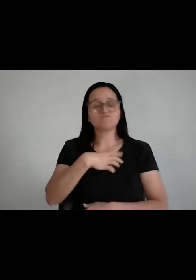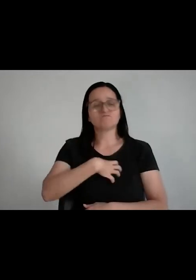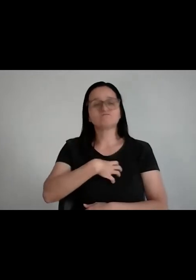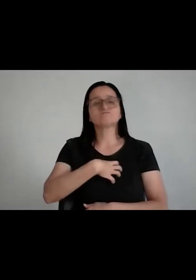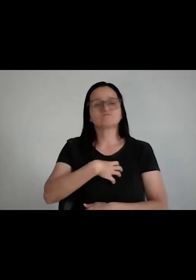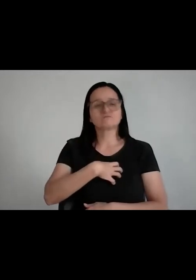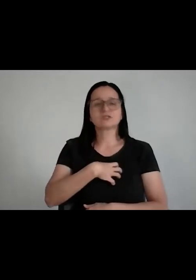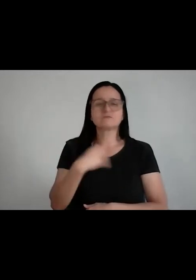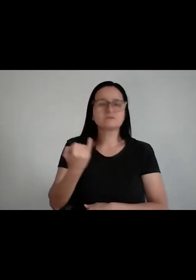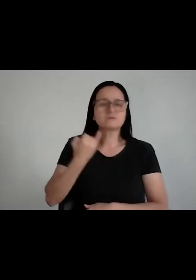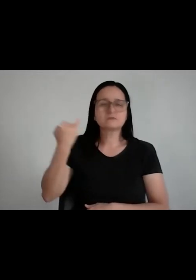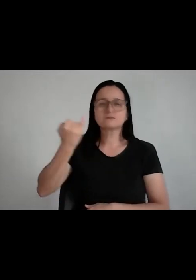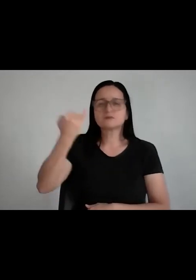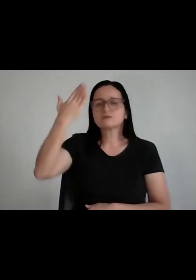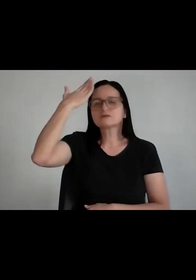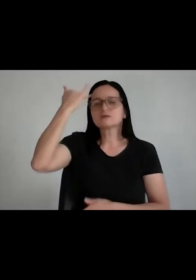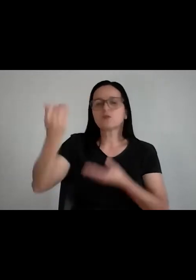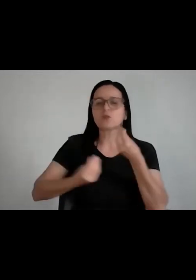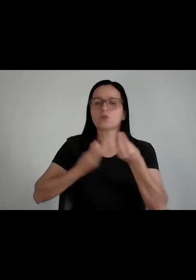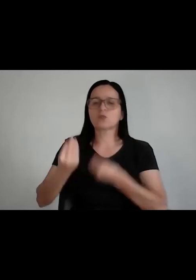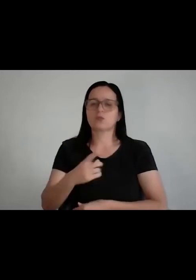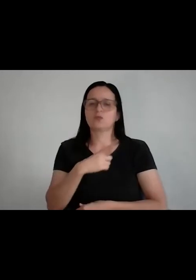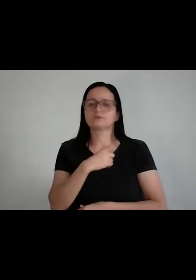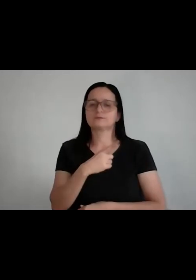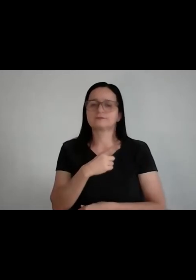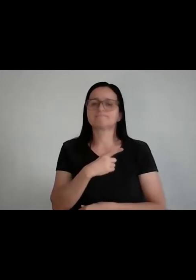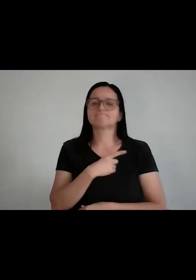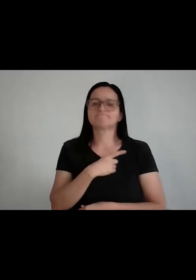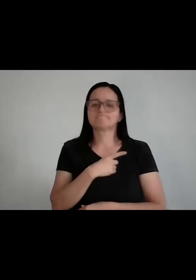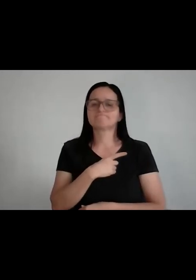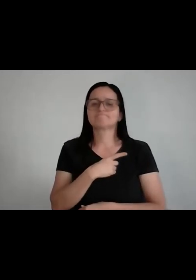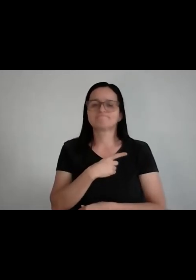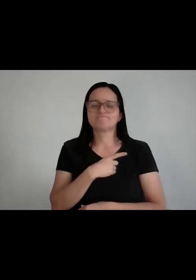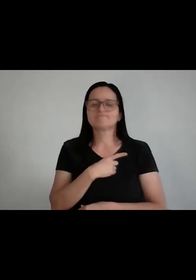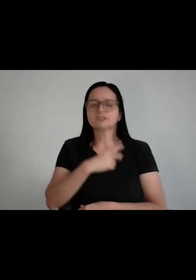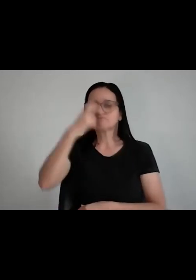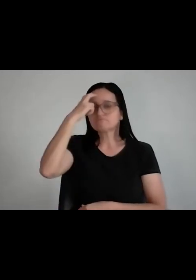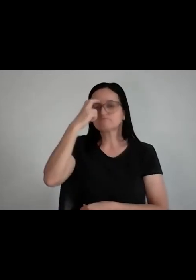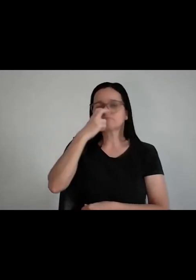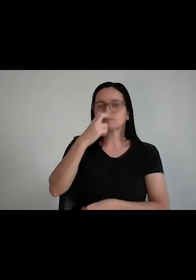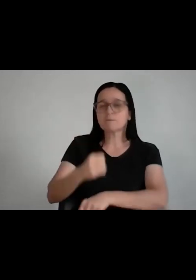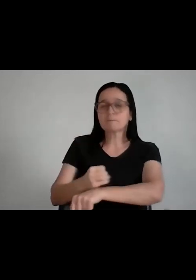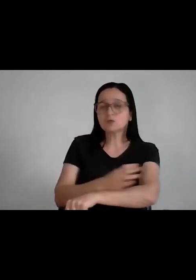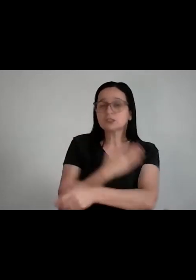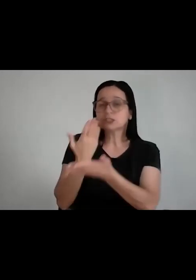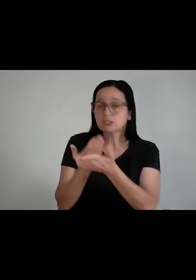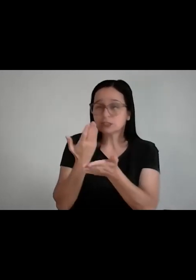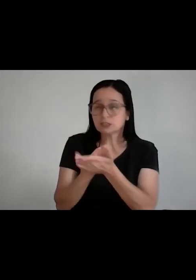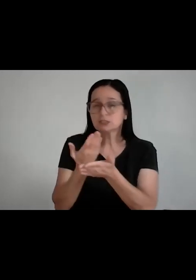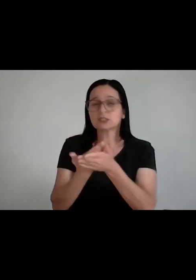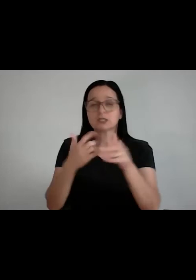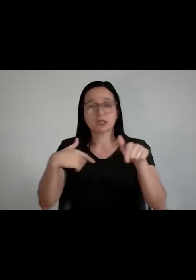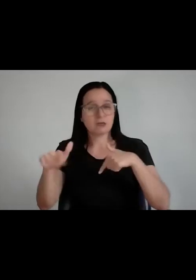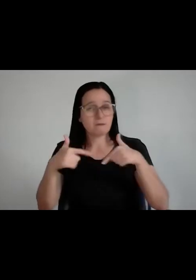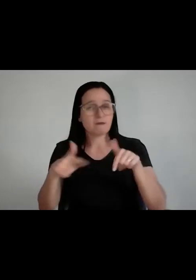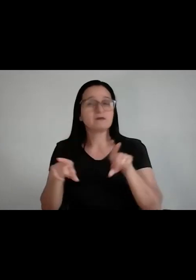pensar nessas coisas. Então, trabalhar muito, inteligência emocional, estudar muito. Mas tem uma coisa muito legal,